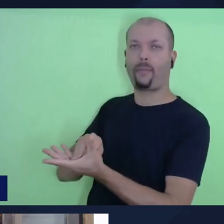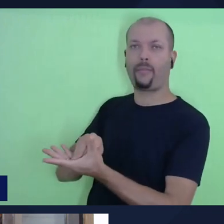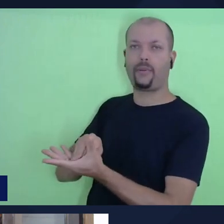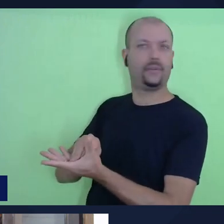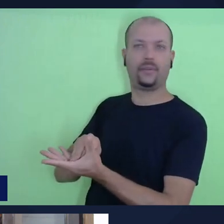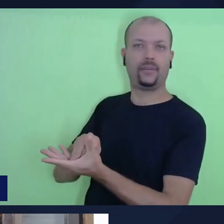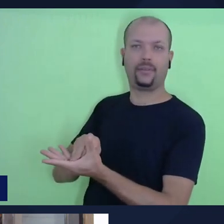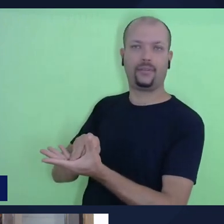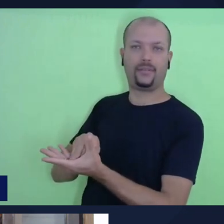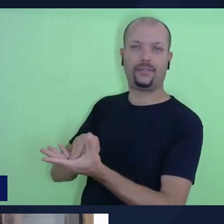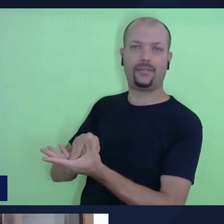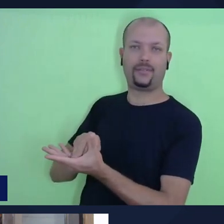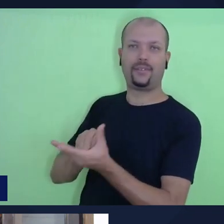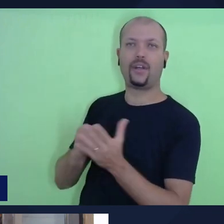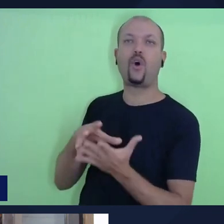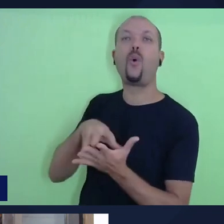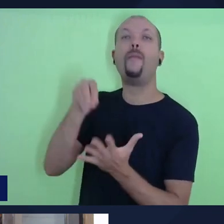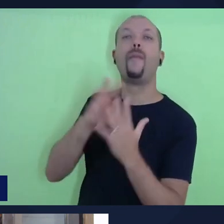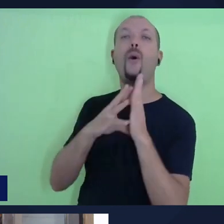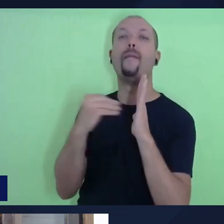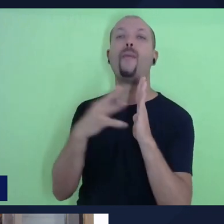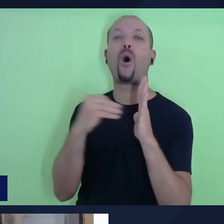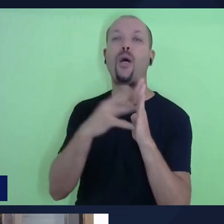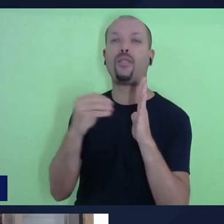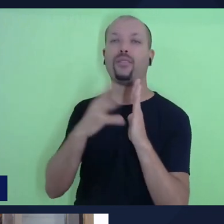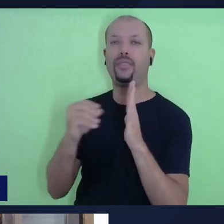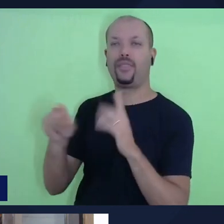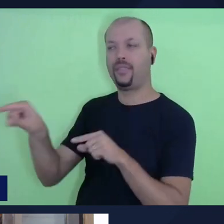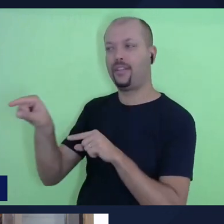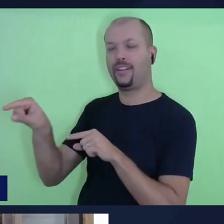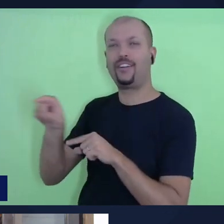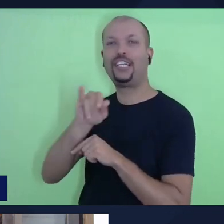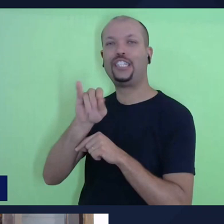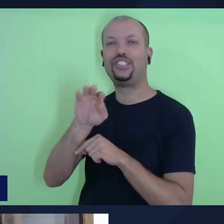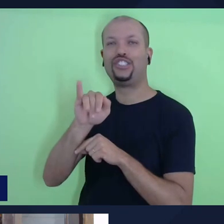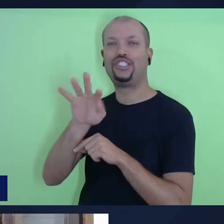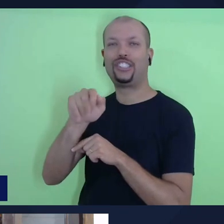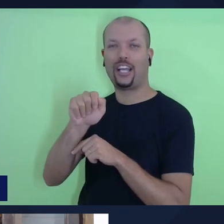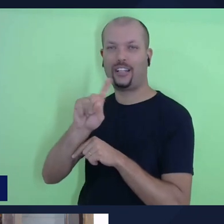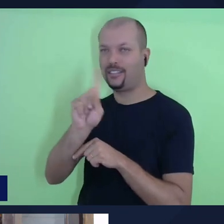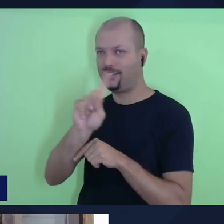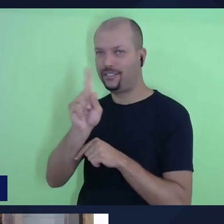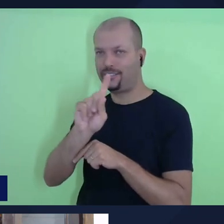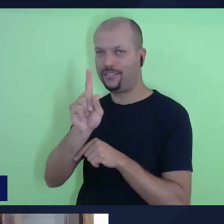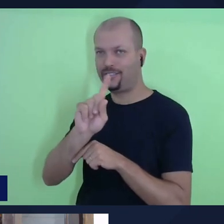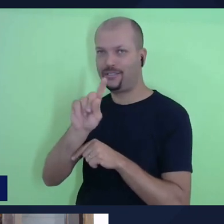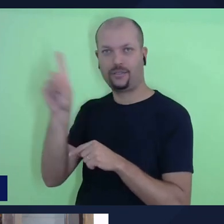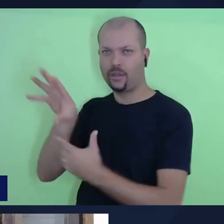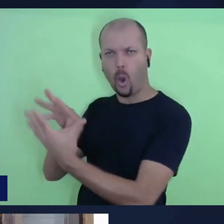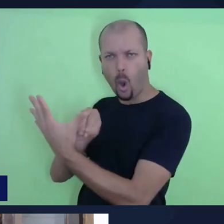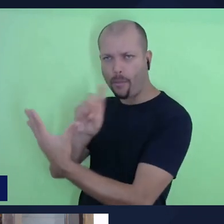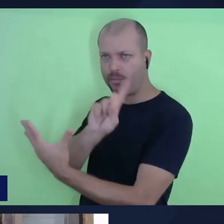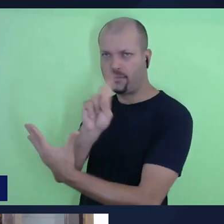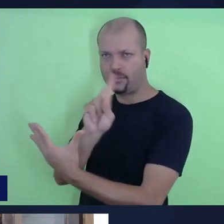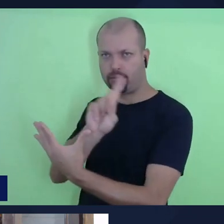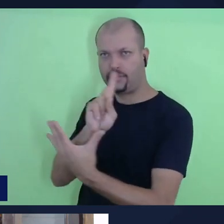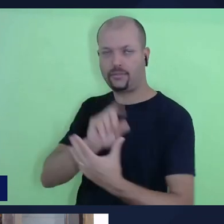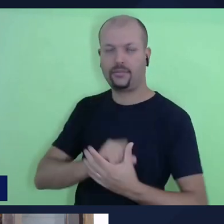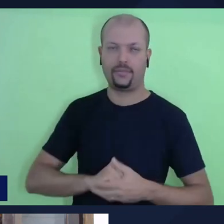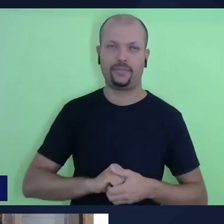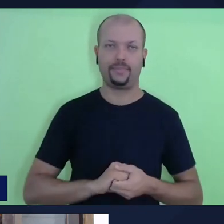vamos dizer de um modelo de um contrato e titas, mesmo porque muitas vezes as, vamos dizer assim,